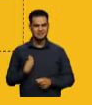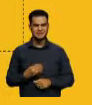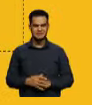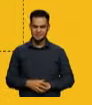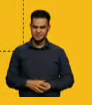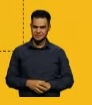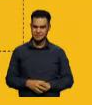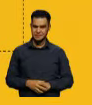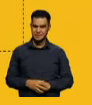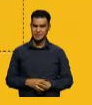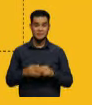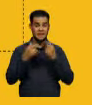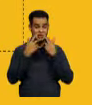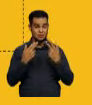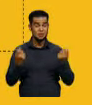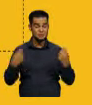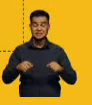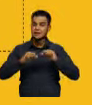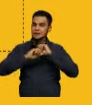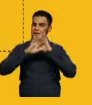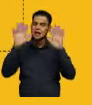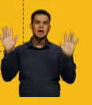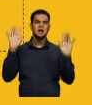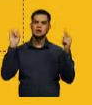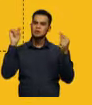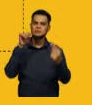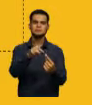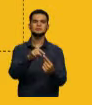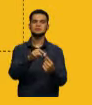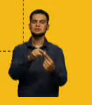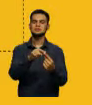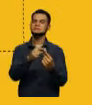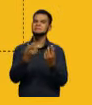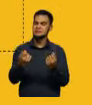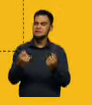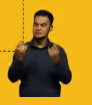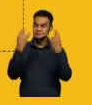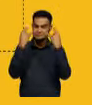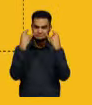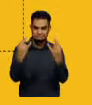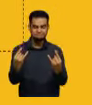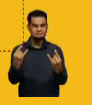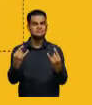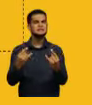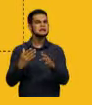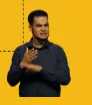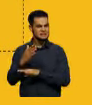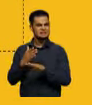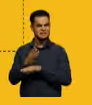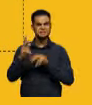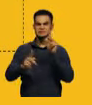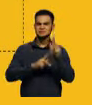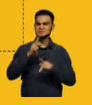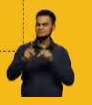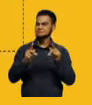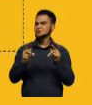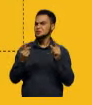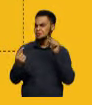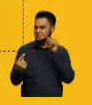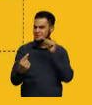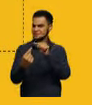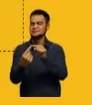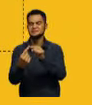linguagem deve ser clara, objetiva, persuasiva e acessível ao público que você deseja atingir